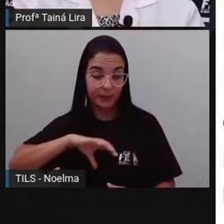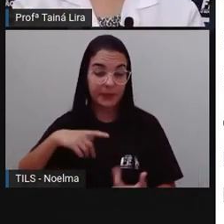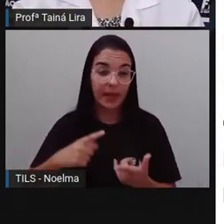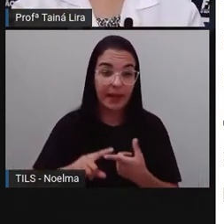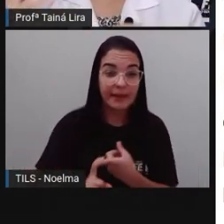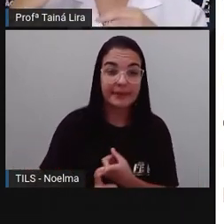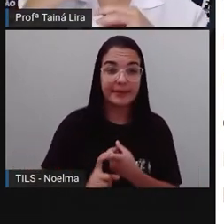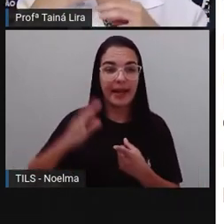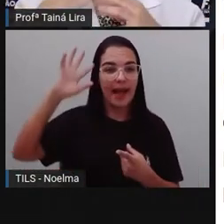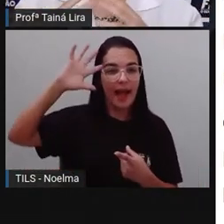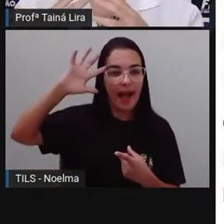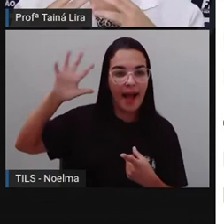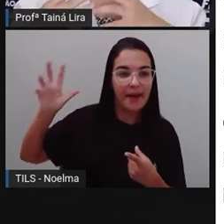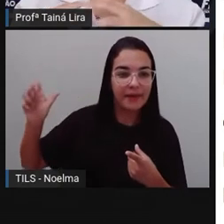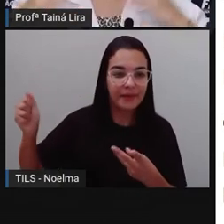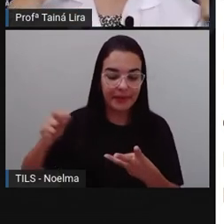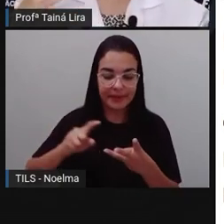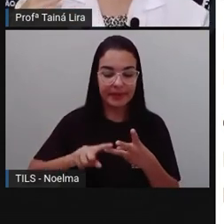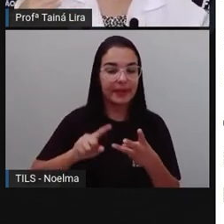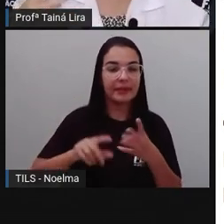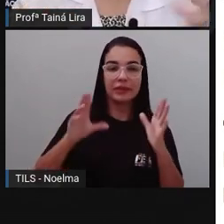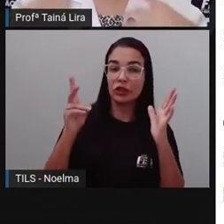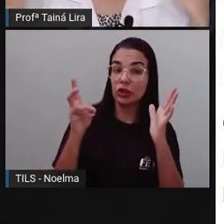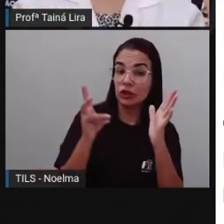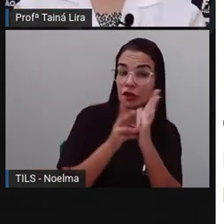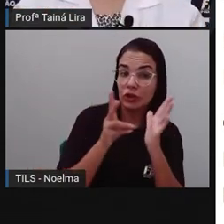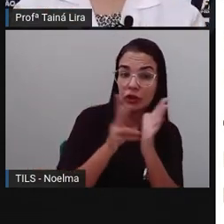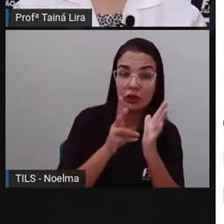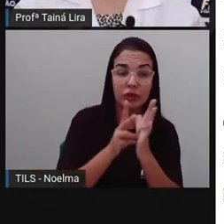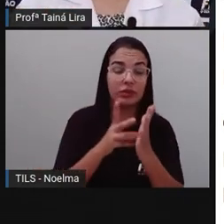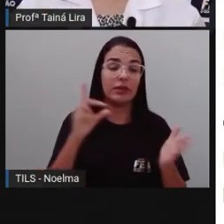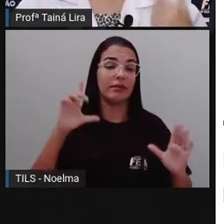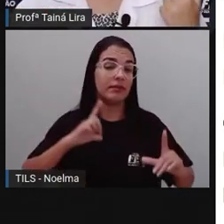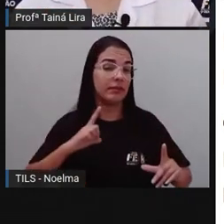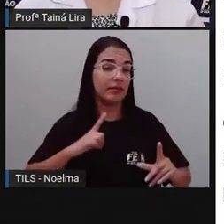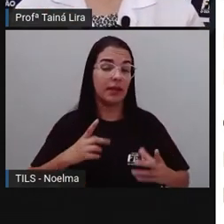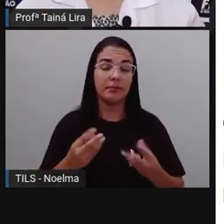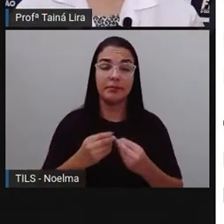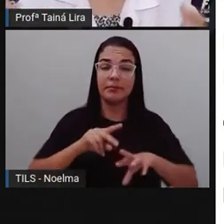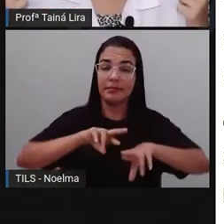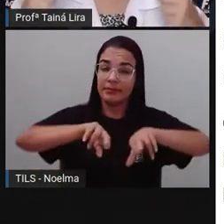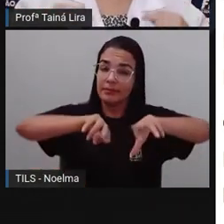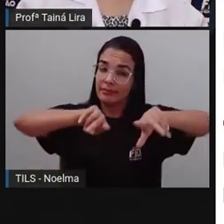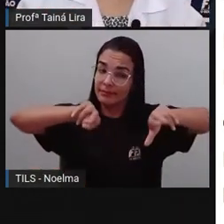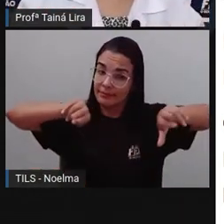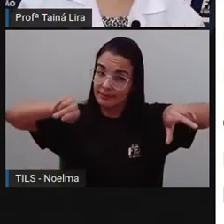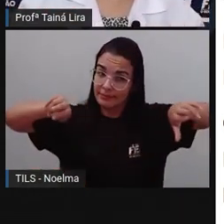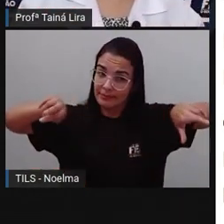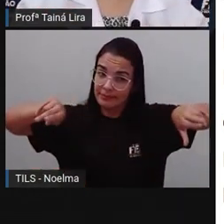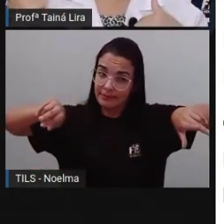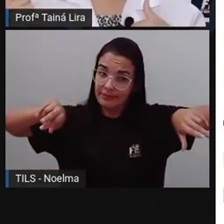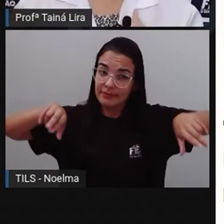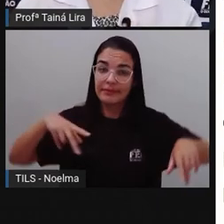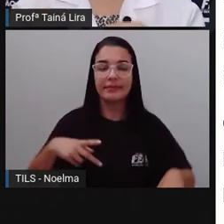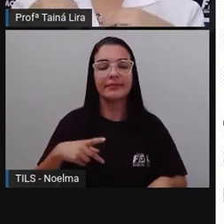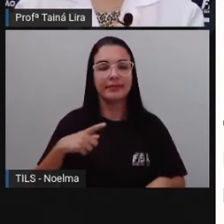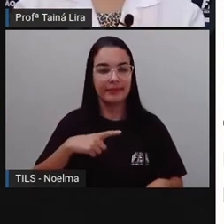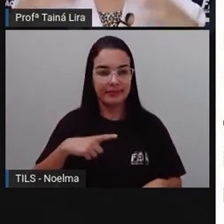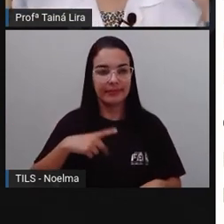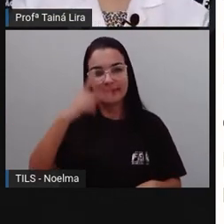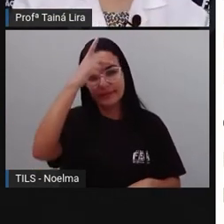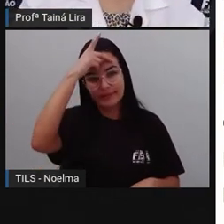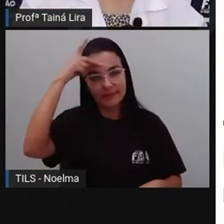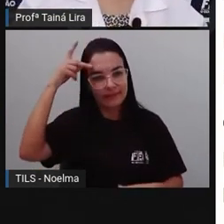cultura africana, nós temos marca da cultura indígena, certo? É por isso que fala que nós somos